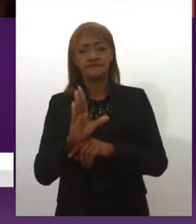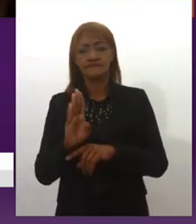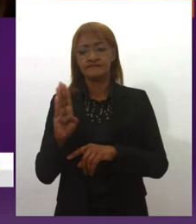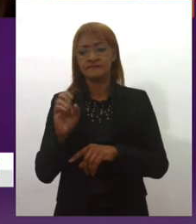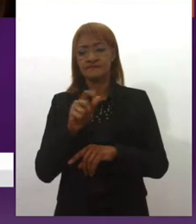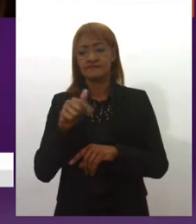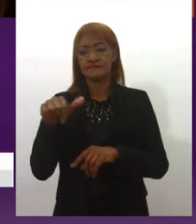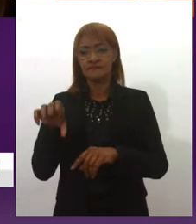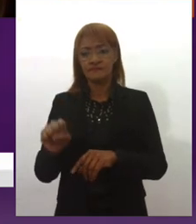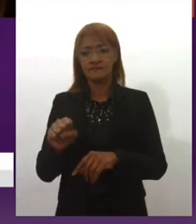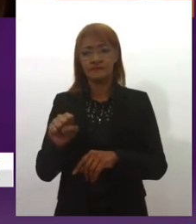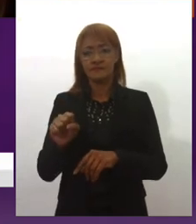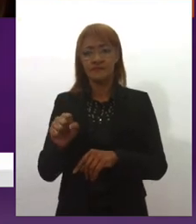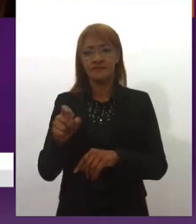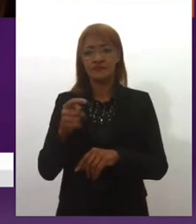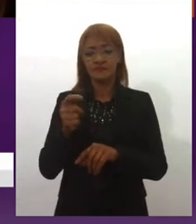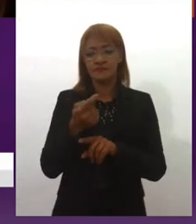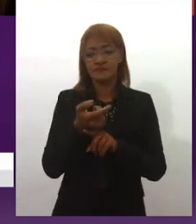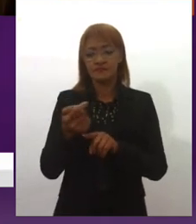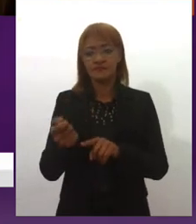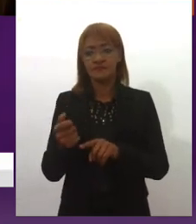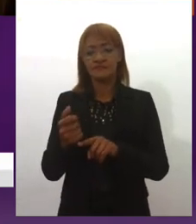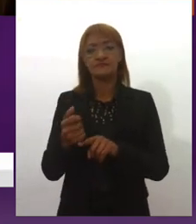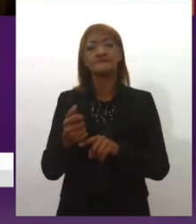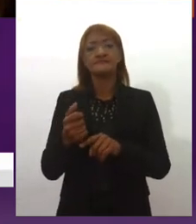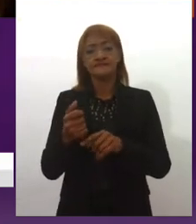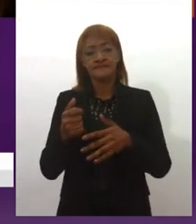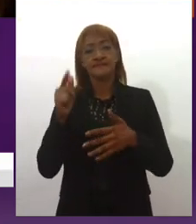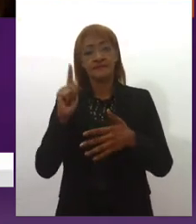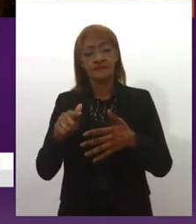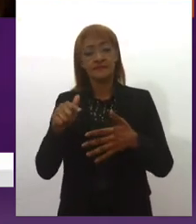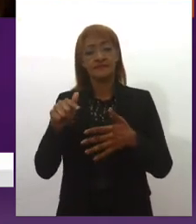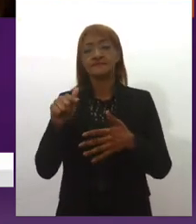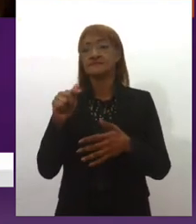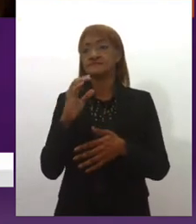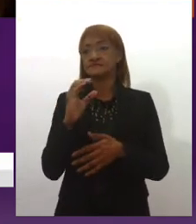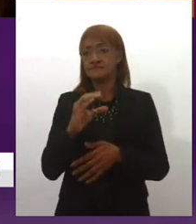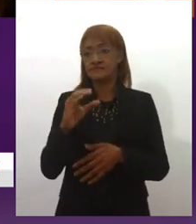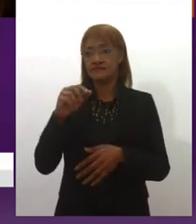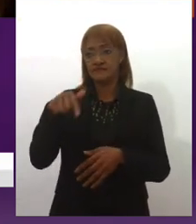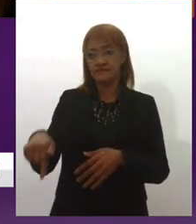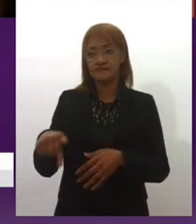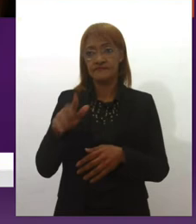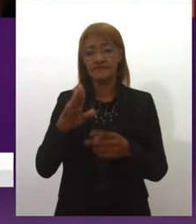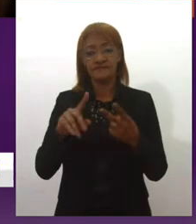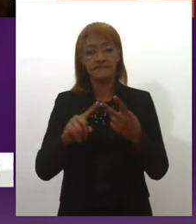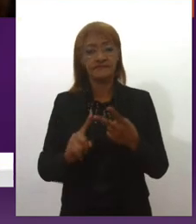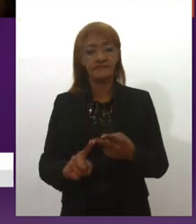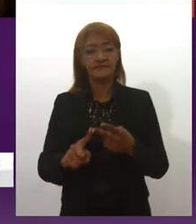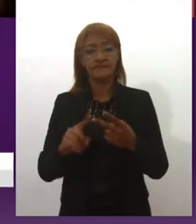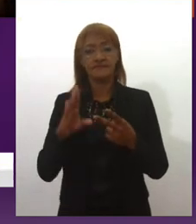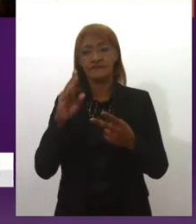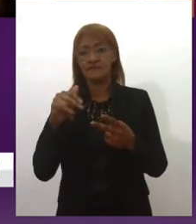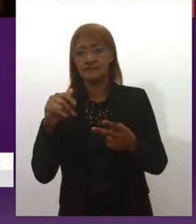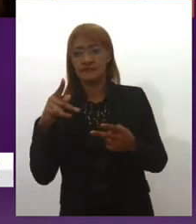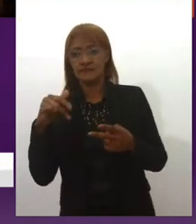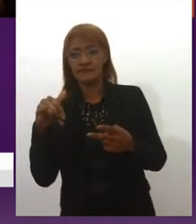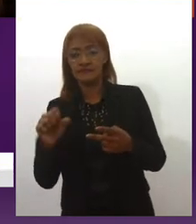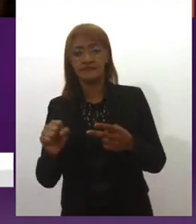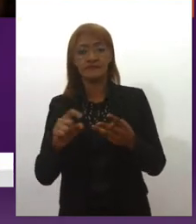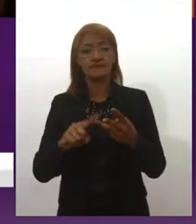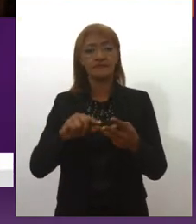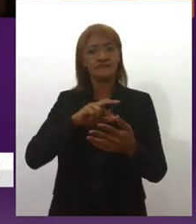aí vem, CNPq, RPK, isso tudo, mesmo com esses cortes, os alunos da USP, ele tem bolsas